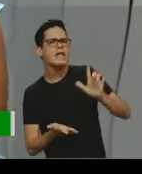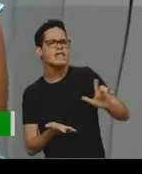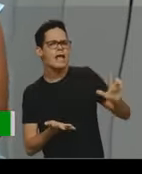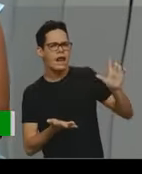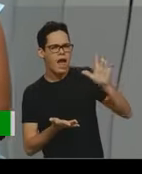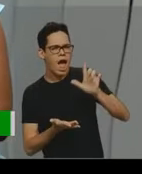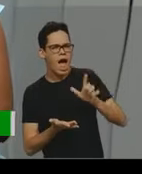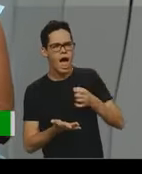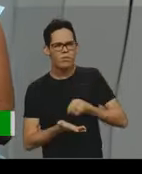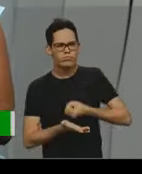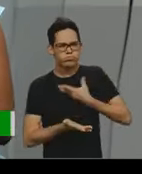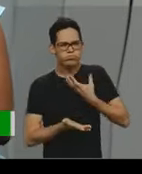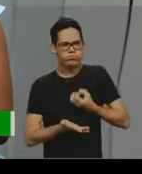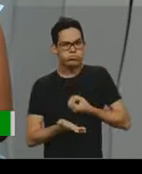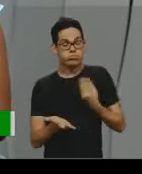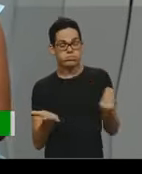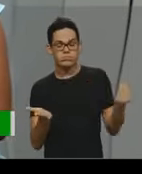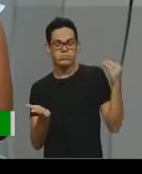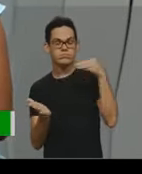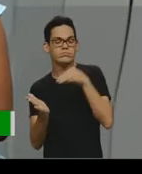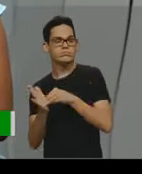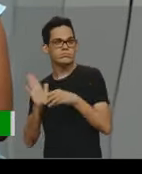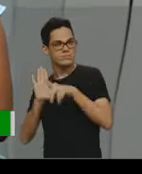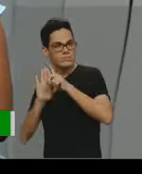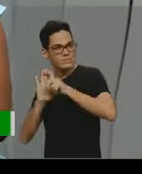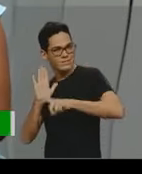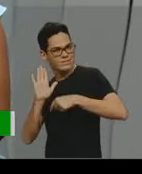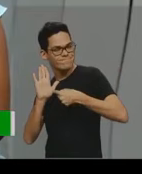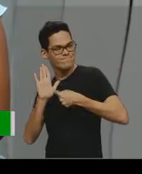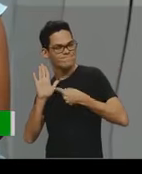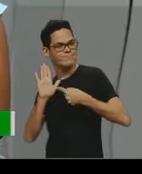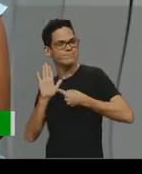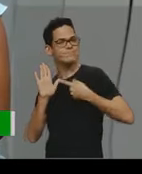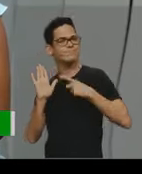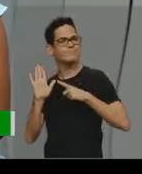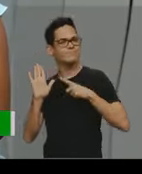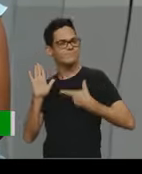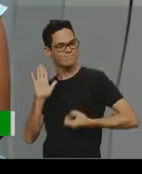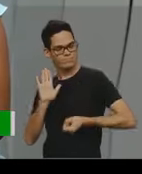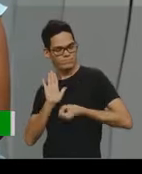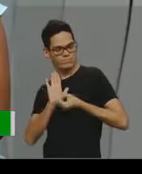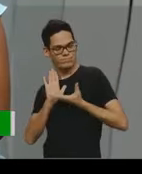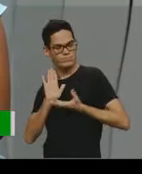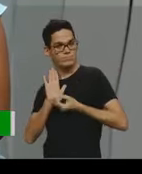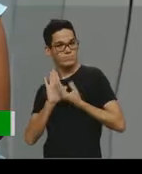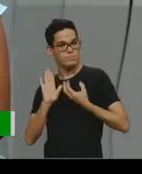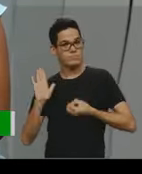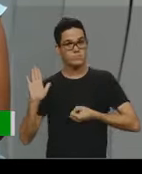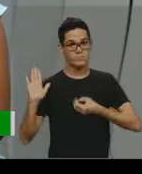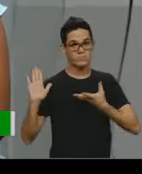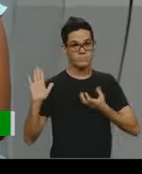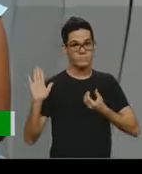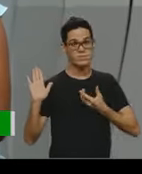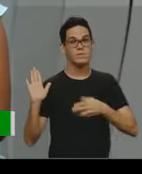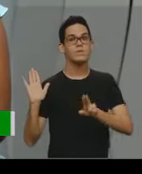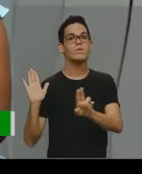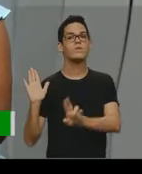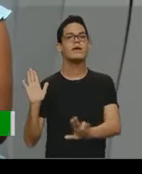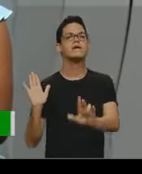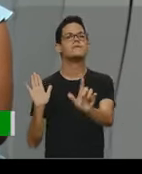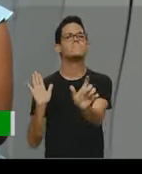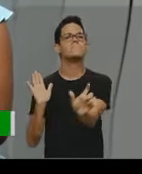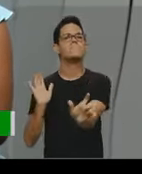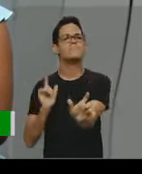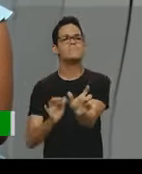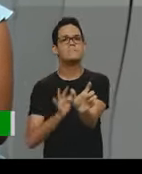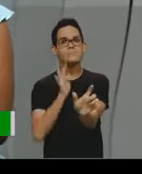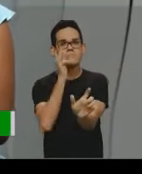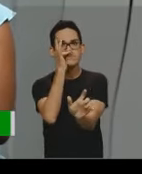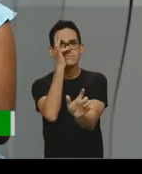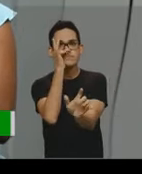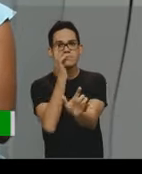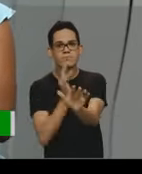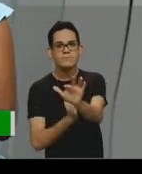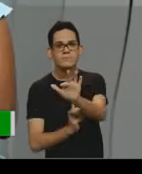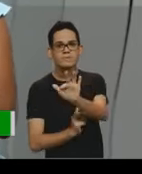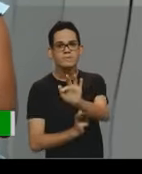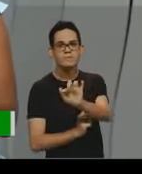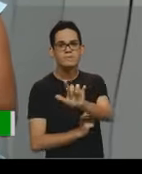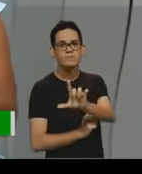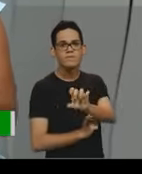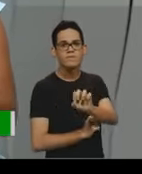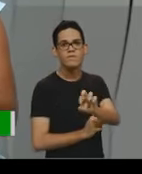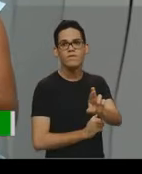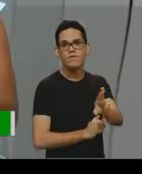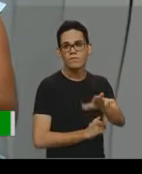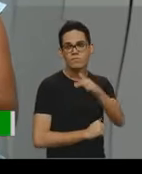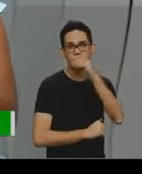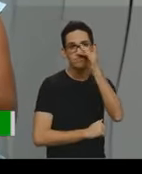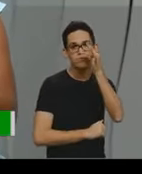um poema, por exemplo, uma poesia, e eu vou usar a palavra flor, por exemplo, o autor, ele pode estar,